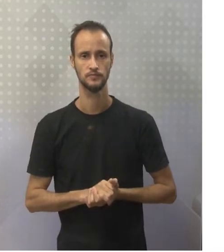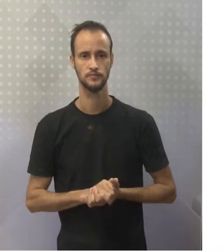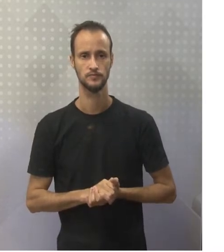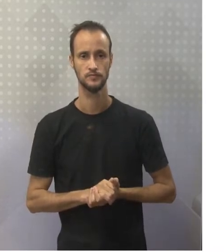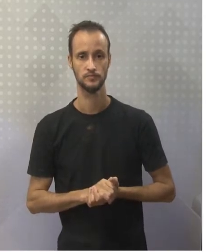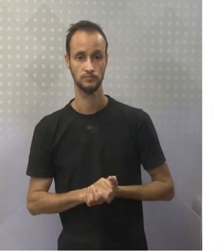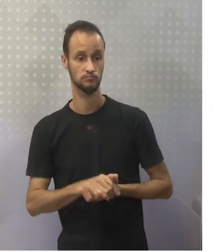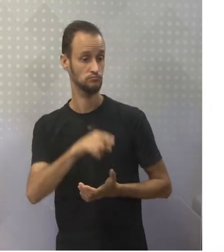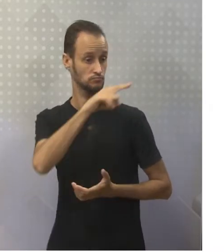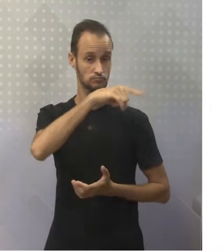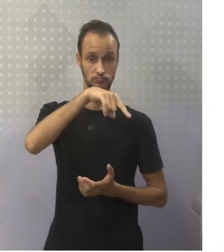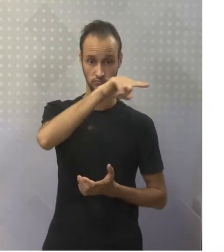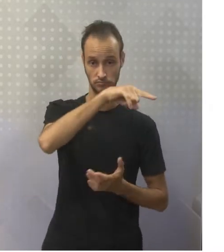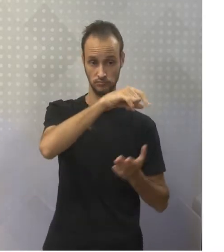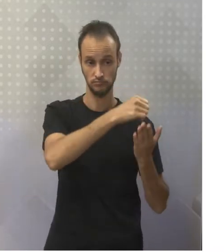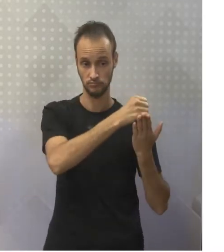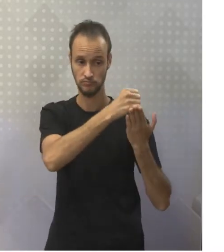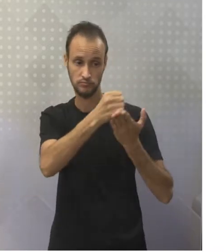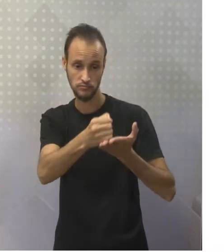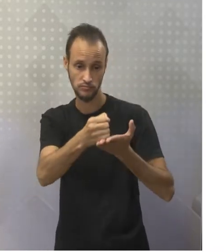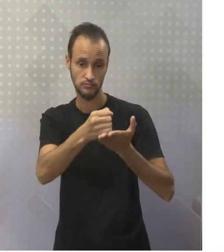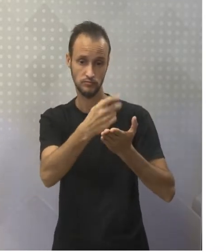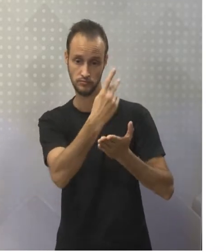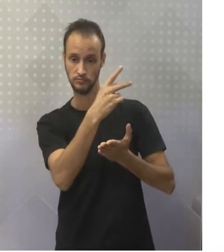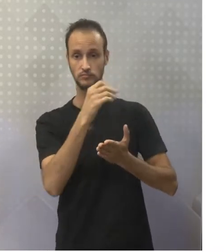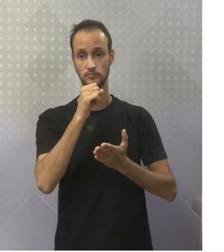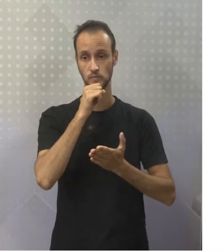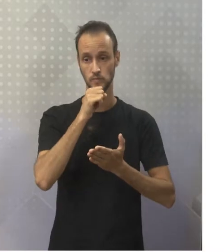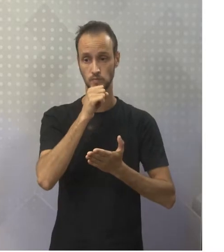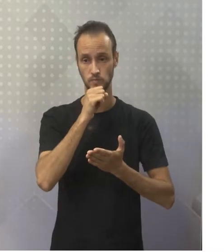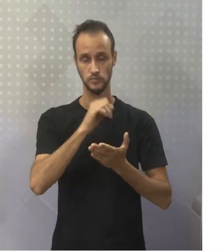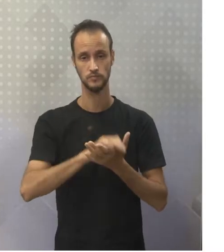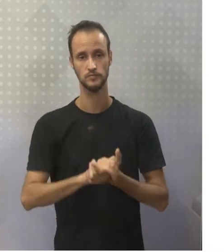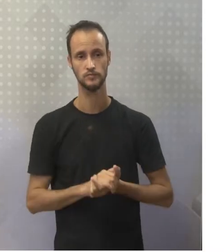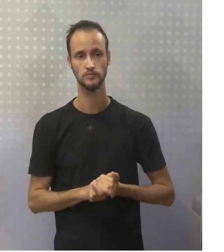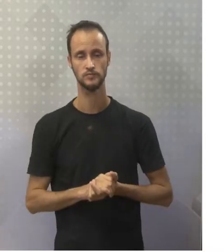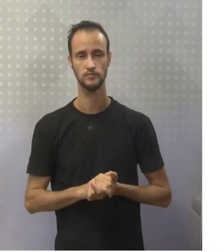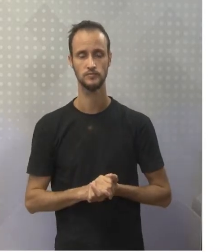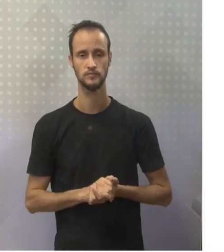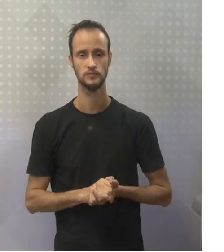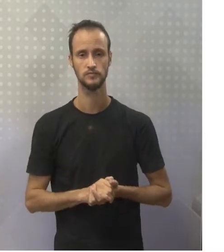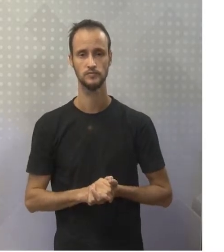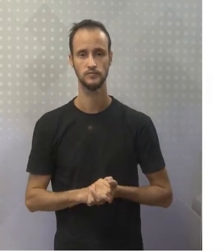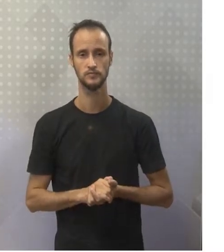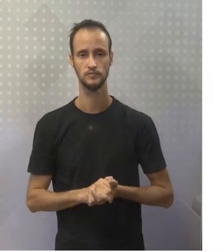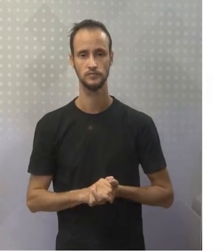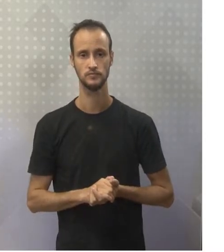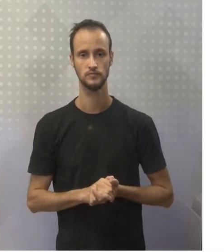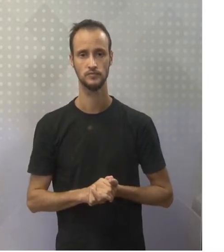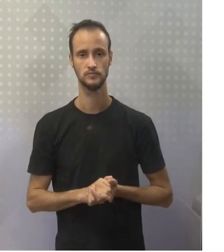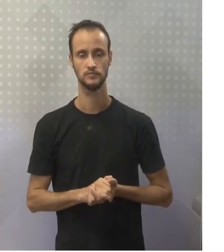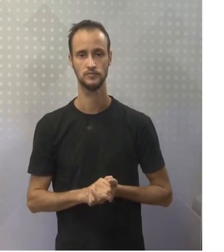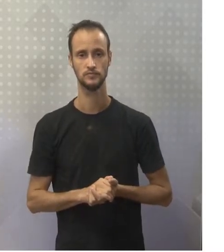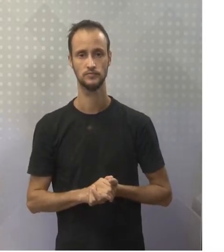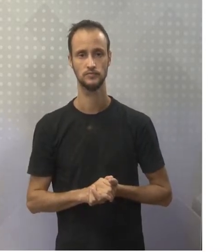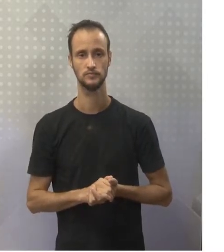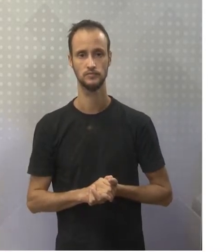Eles têm ajudado seus avós. Não é isso? Então, Have they helped their grandparents?